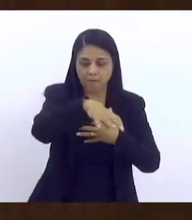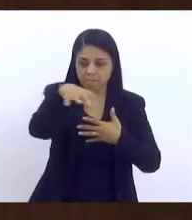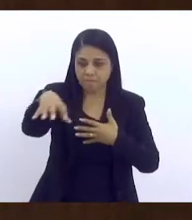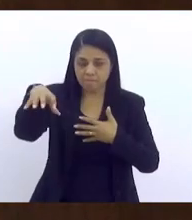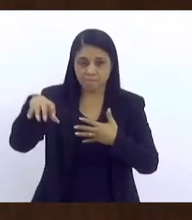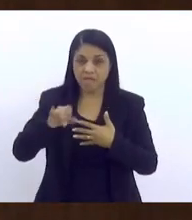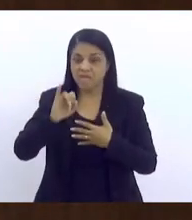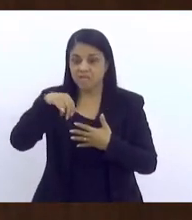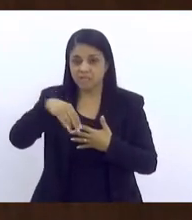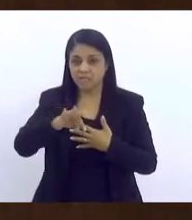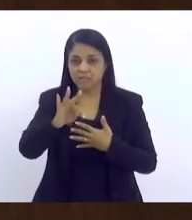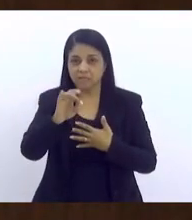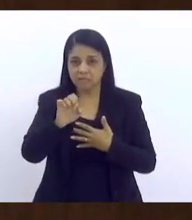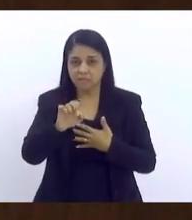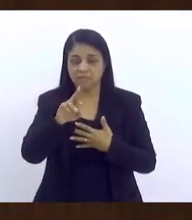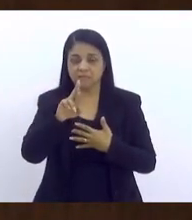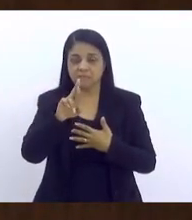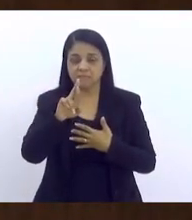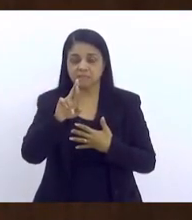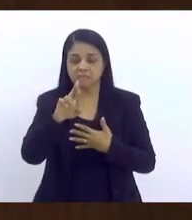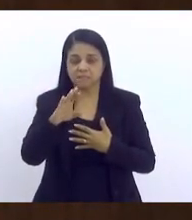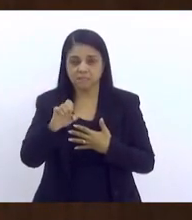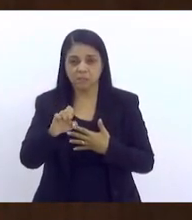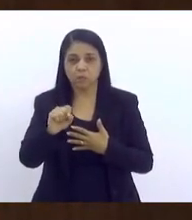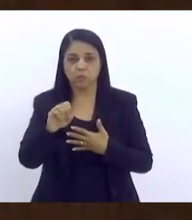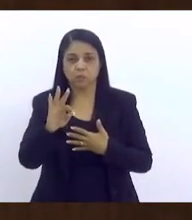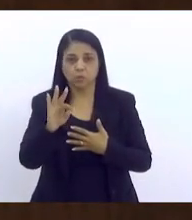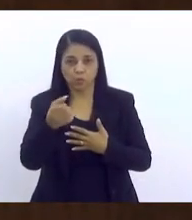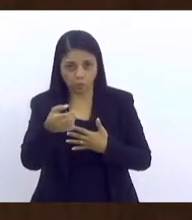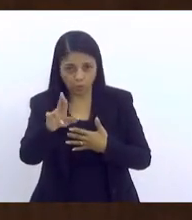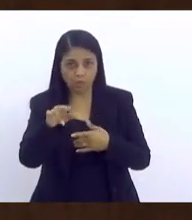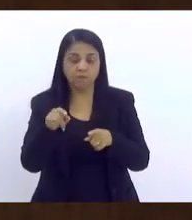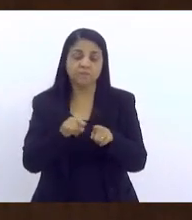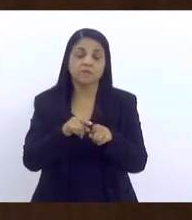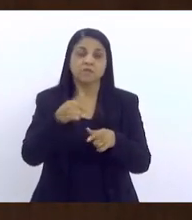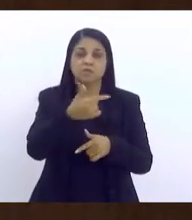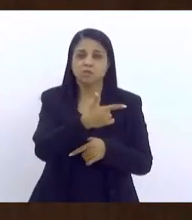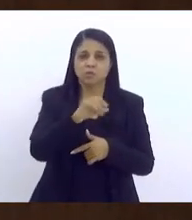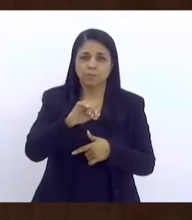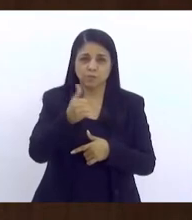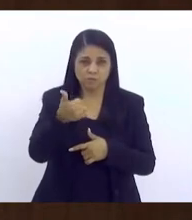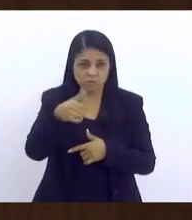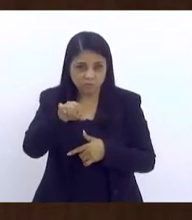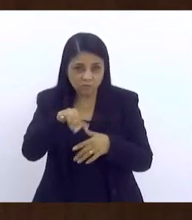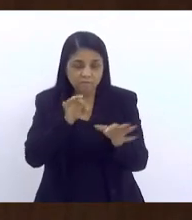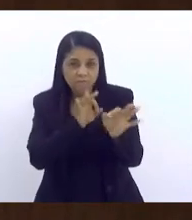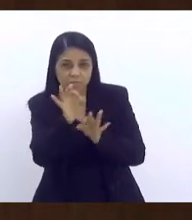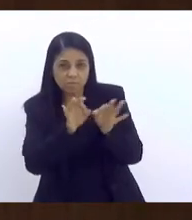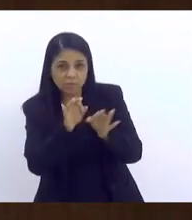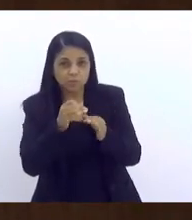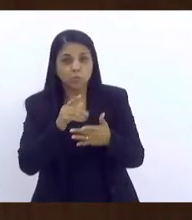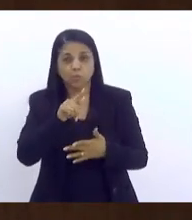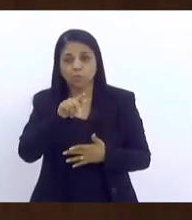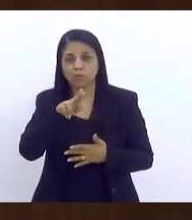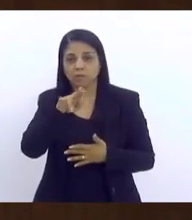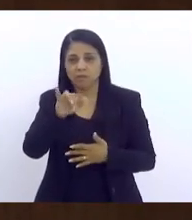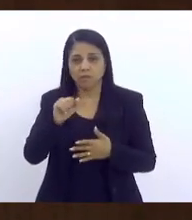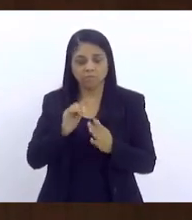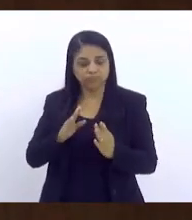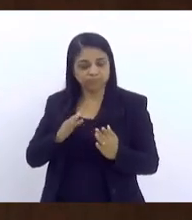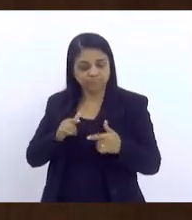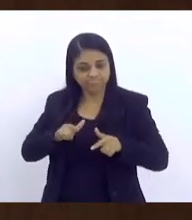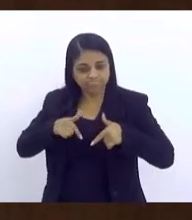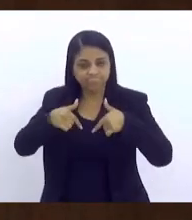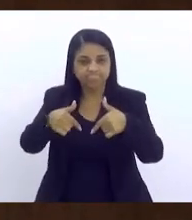com a saúde, e falar que nós, desde 2019, a gente vem elaborando um guia estadual de enfrentamento à